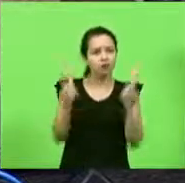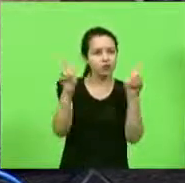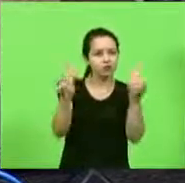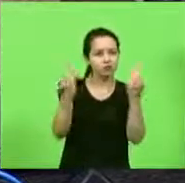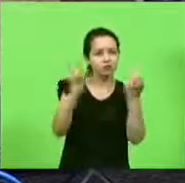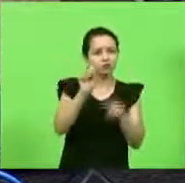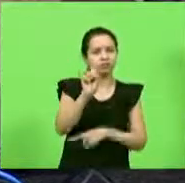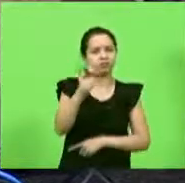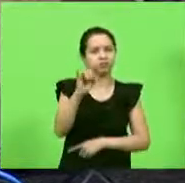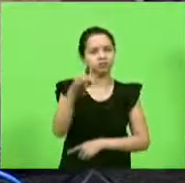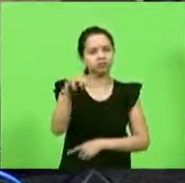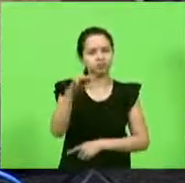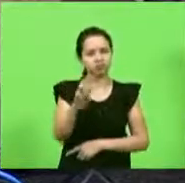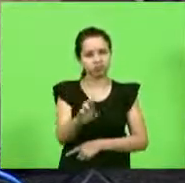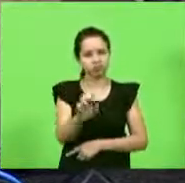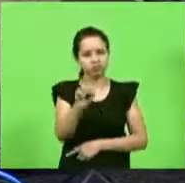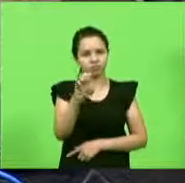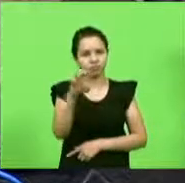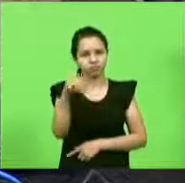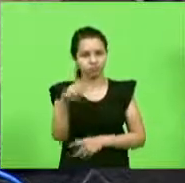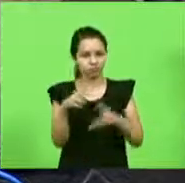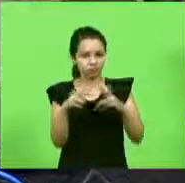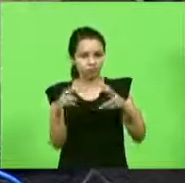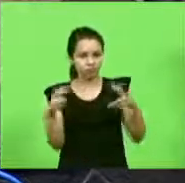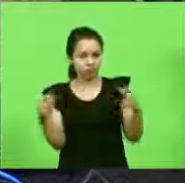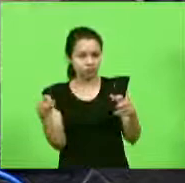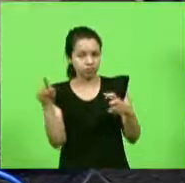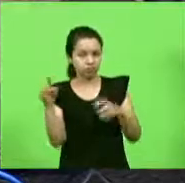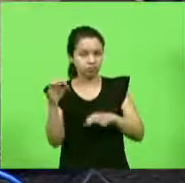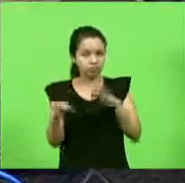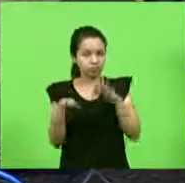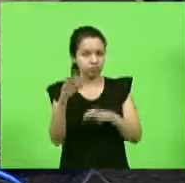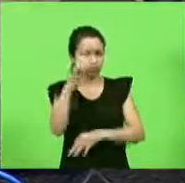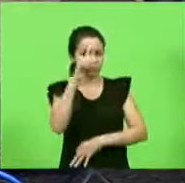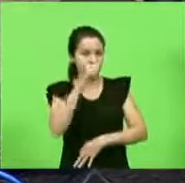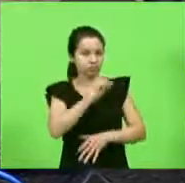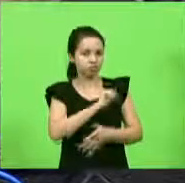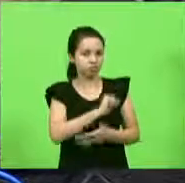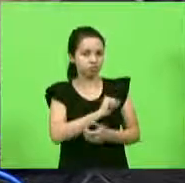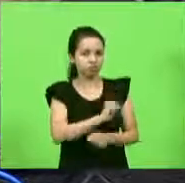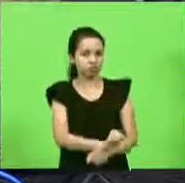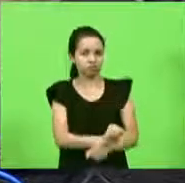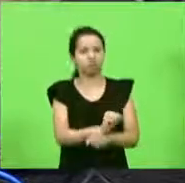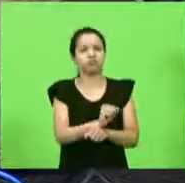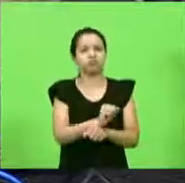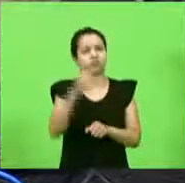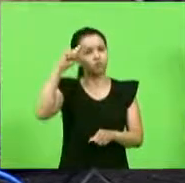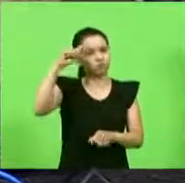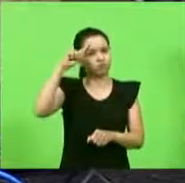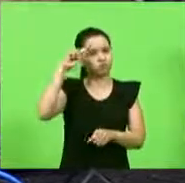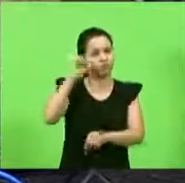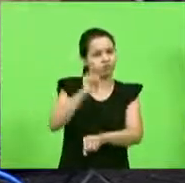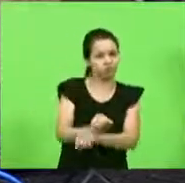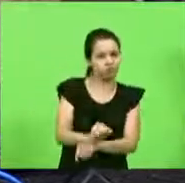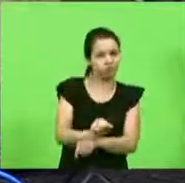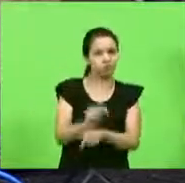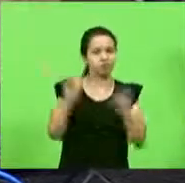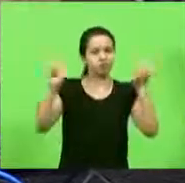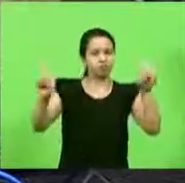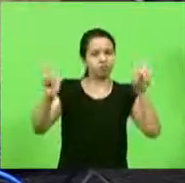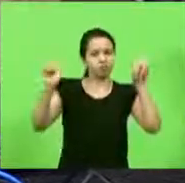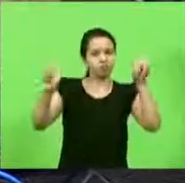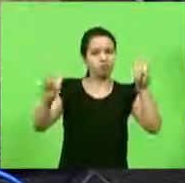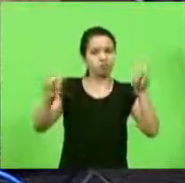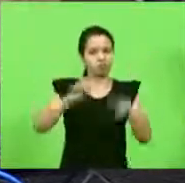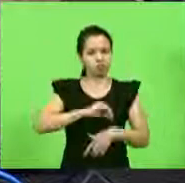Sintrazen em Florianópolis, o judiciário manda pagar todos os dias, todos os dias parados, então ele faz greve e não tem nem os dias